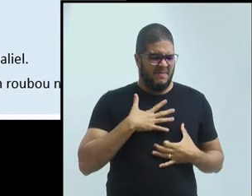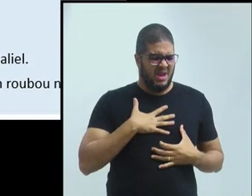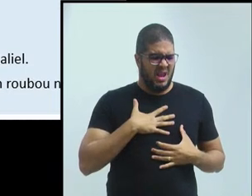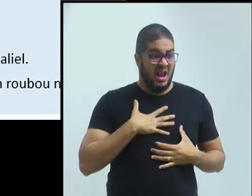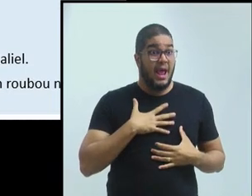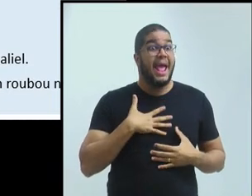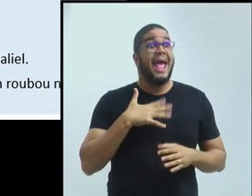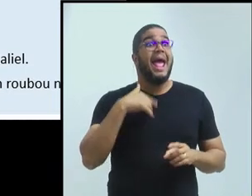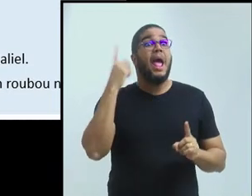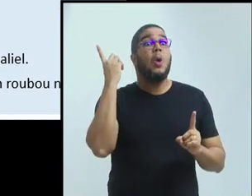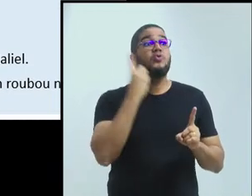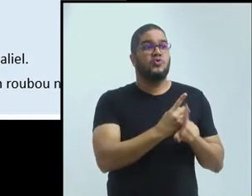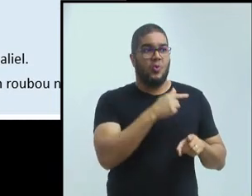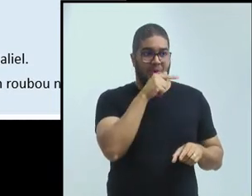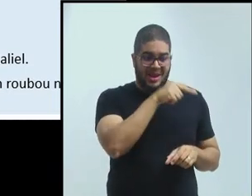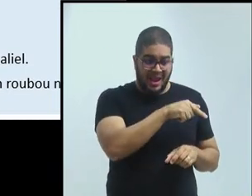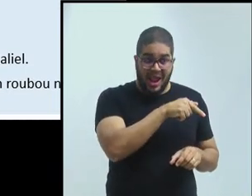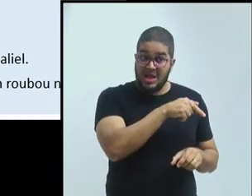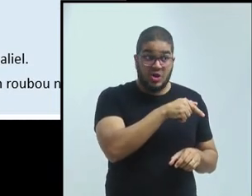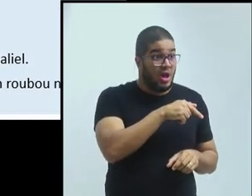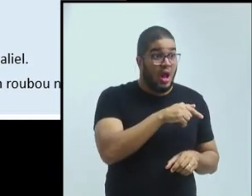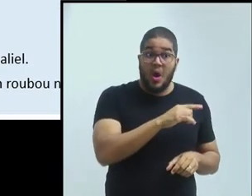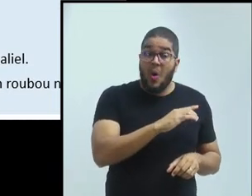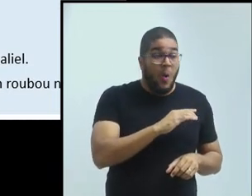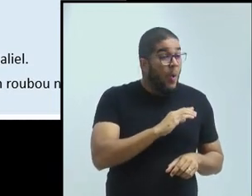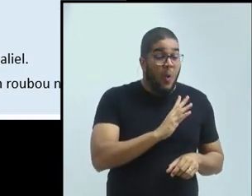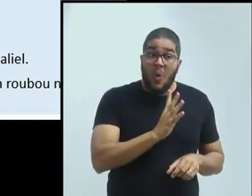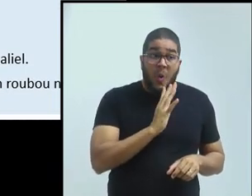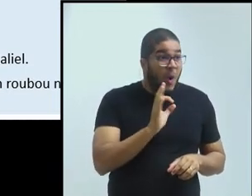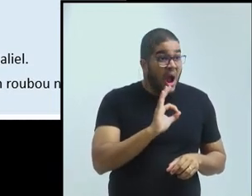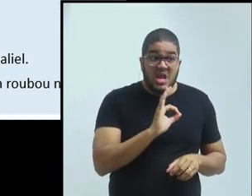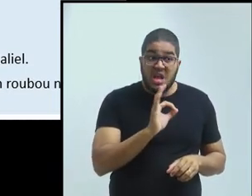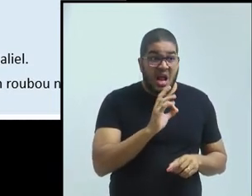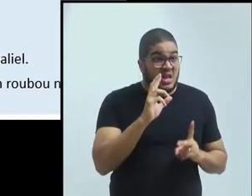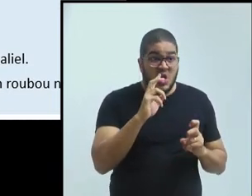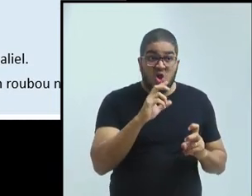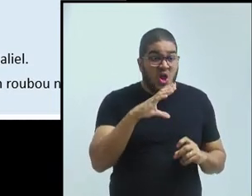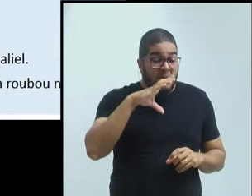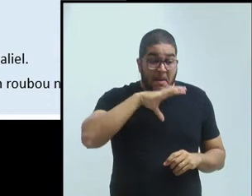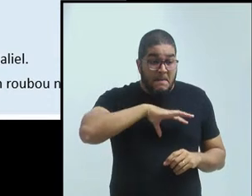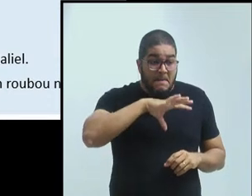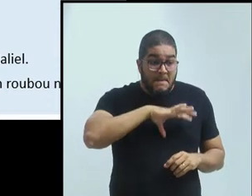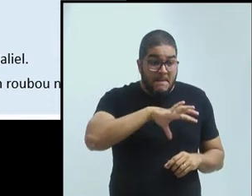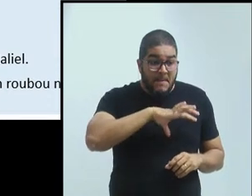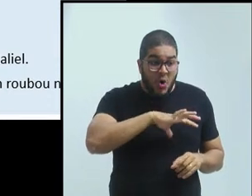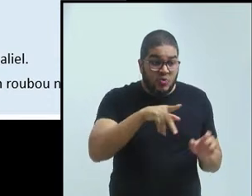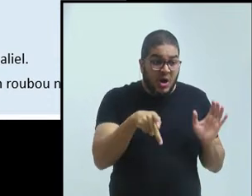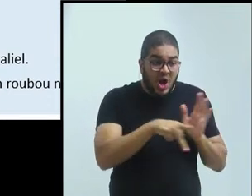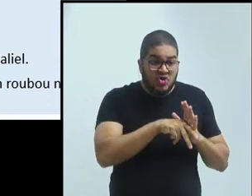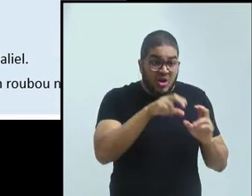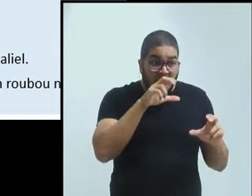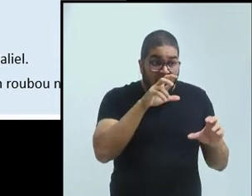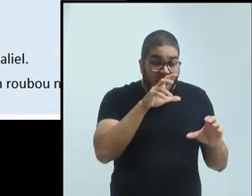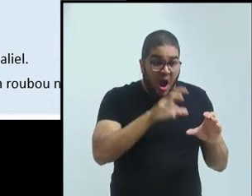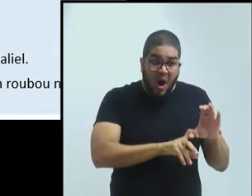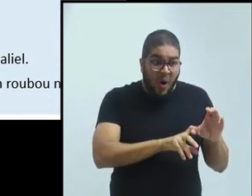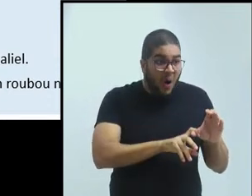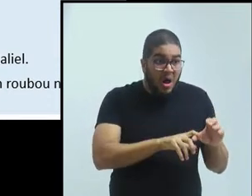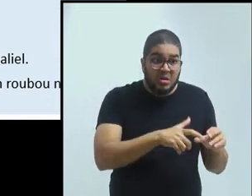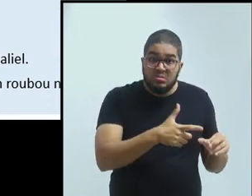completamente, desconheciam completamente qualquer discussão sobre português angolano, que foi uma das primeiras coisas que eu, como